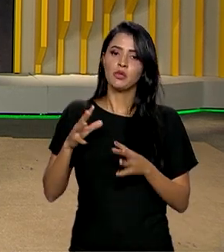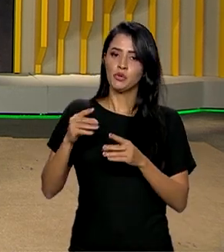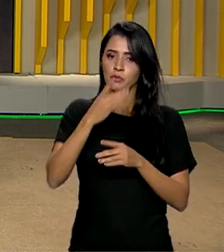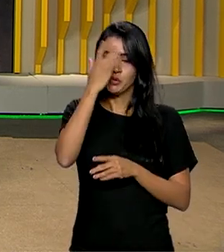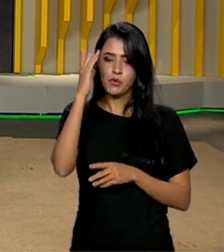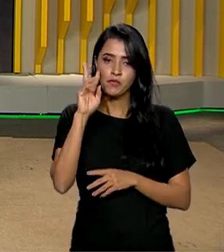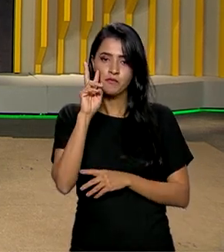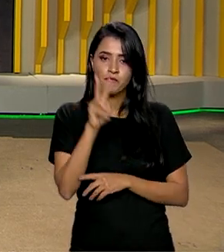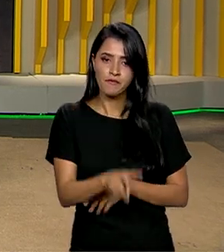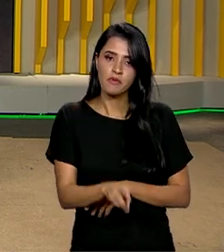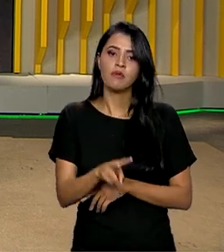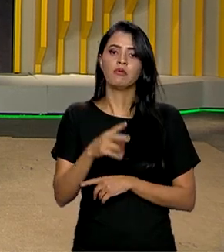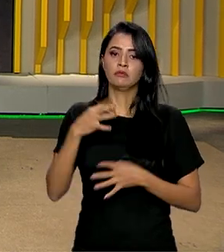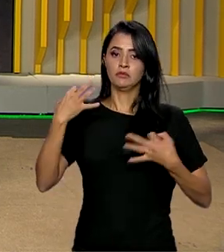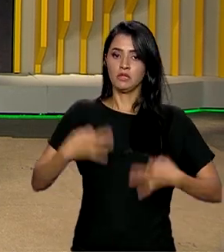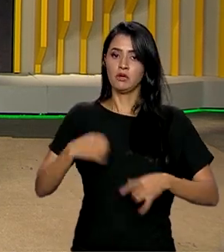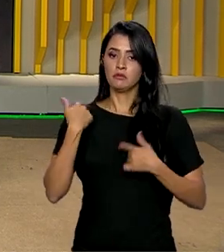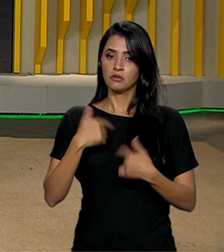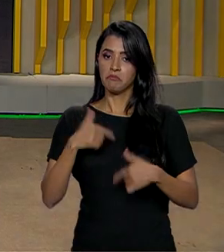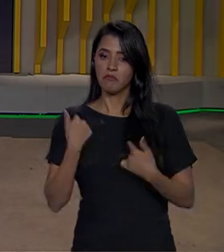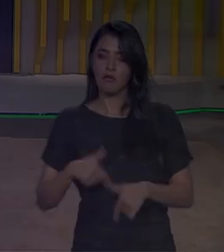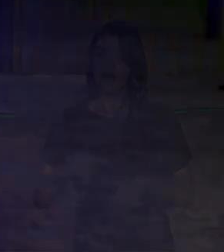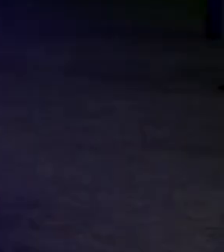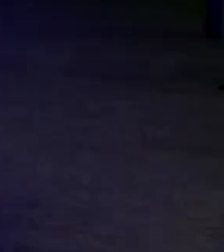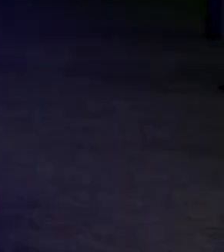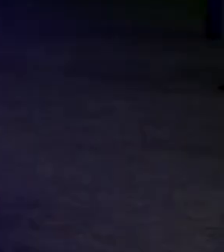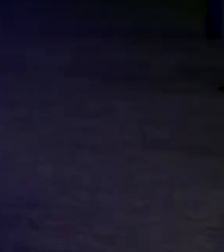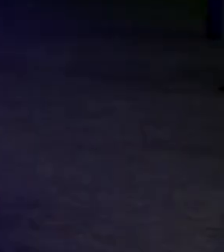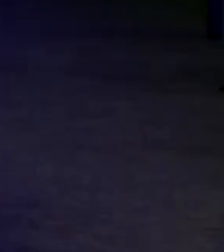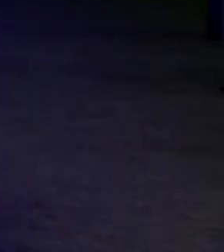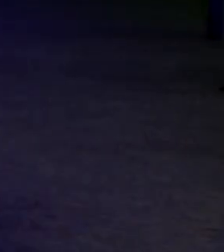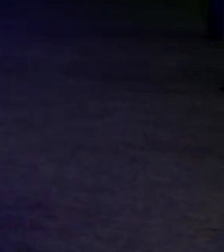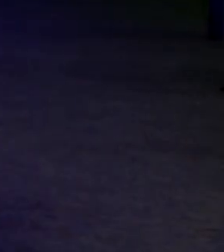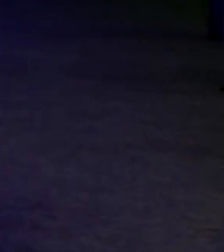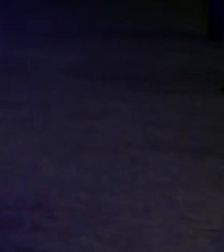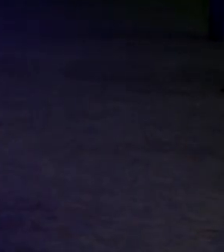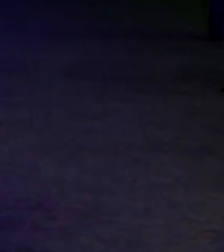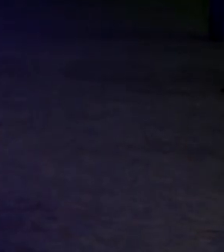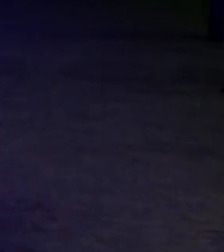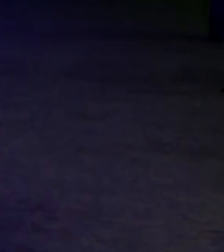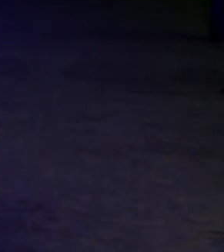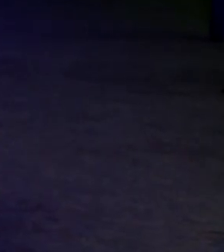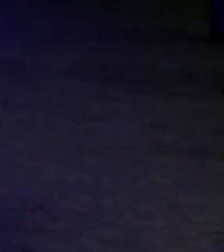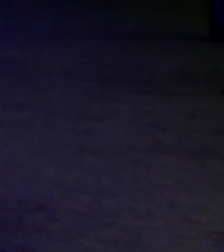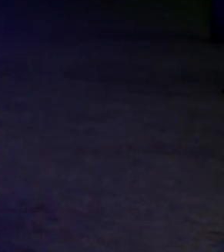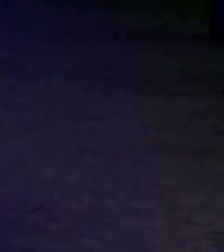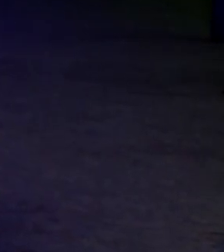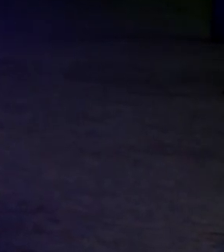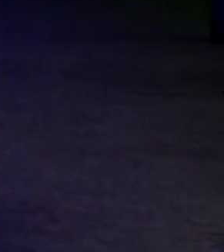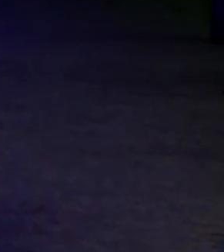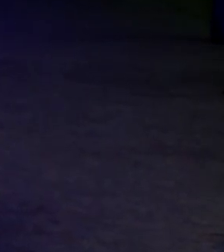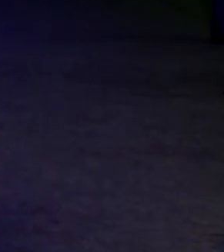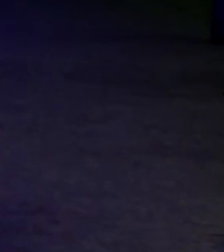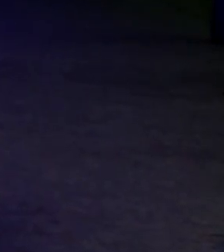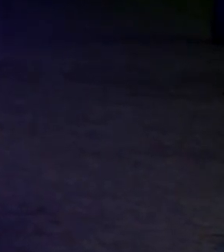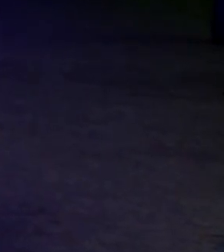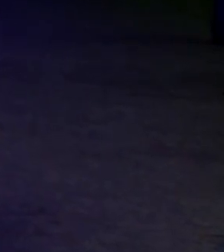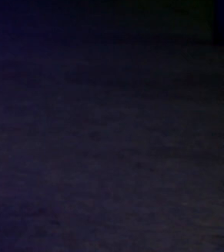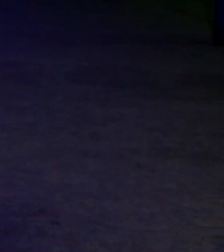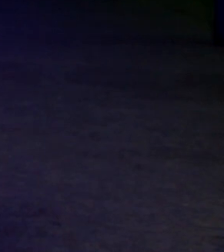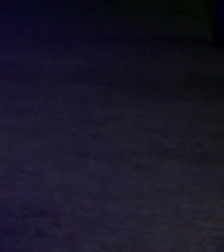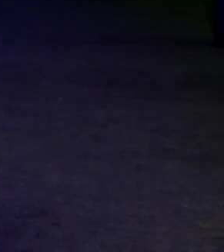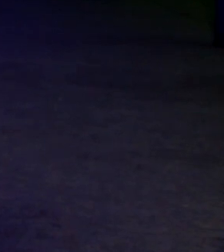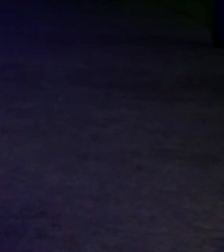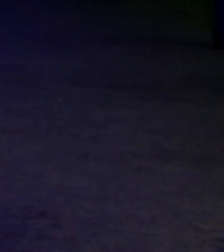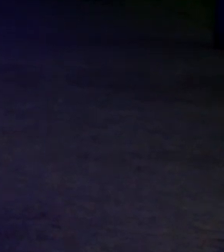dignidade do trabalho e crise climática foram alguns dos assuntos tratados nesta quarta-feira, durante a conversa